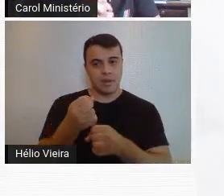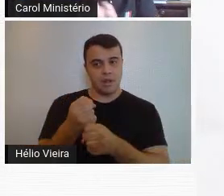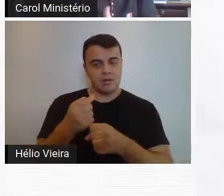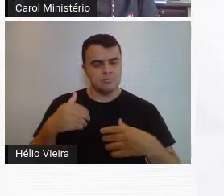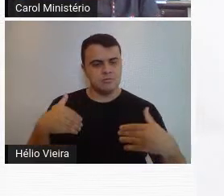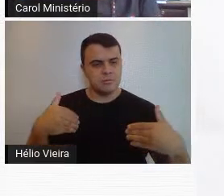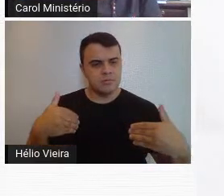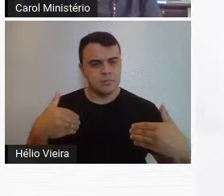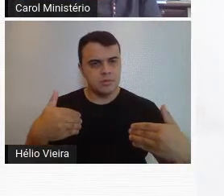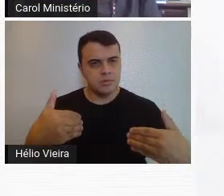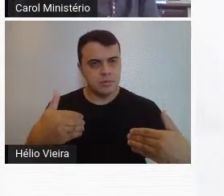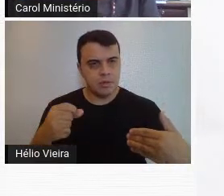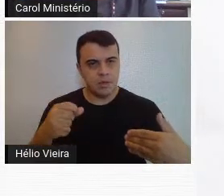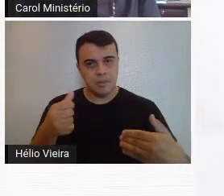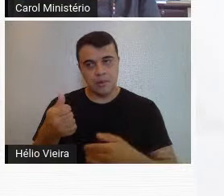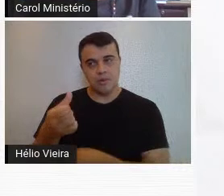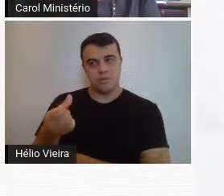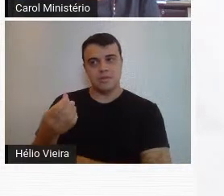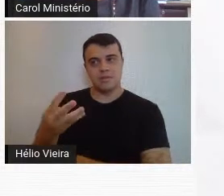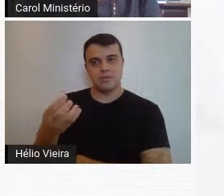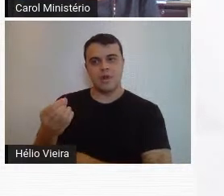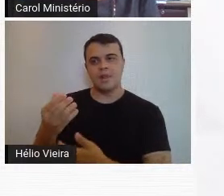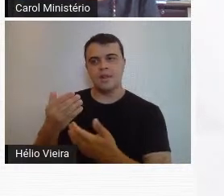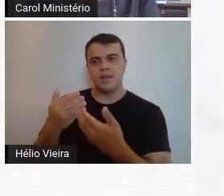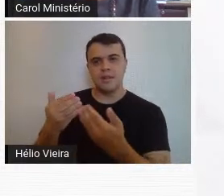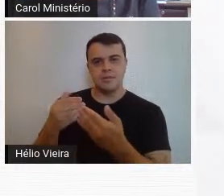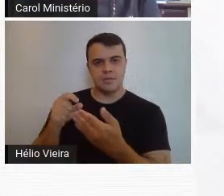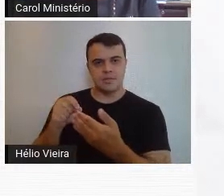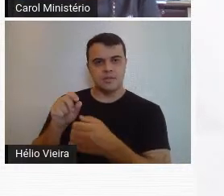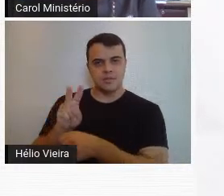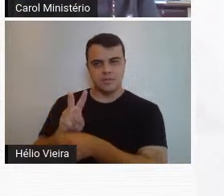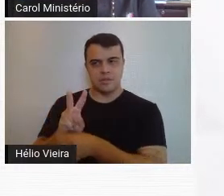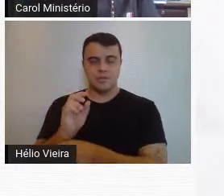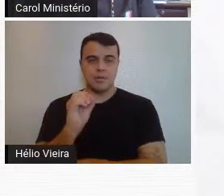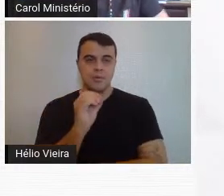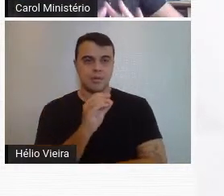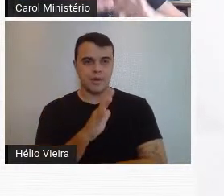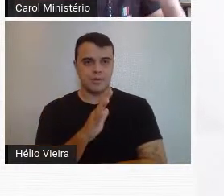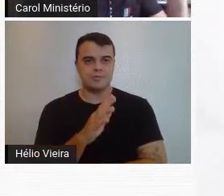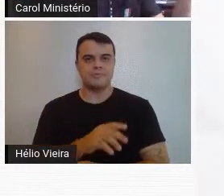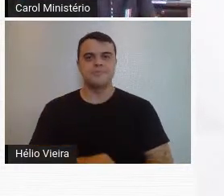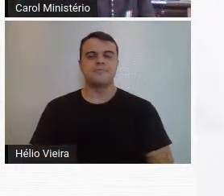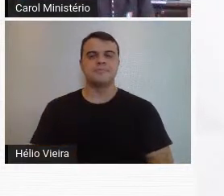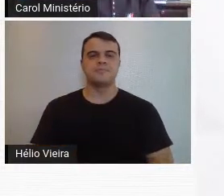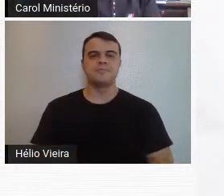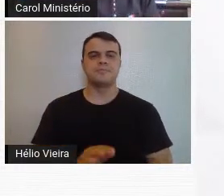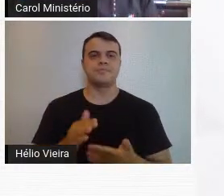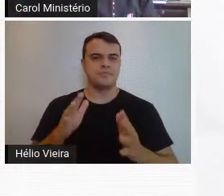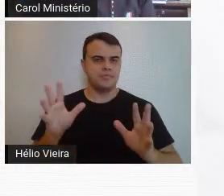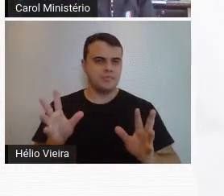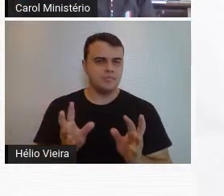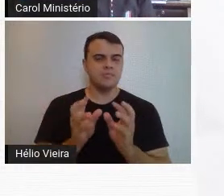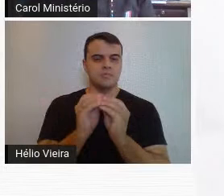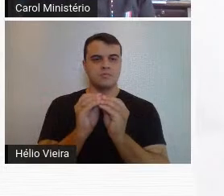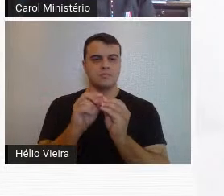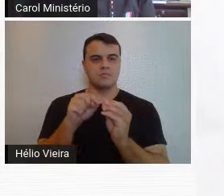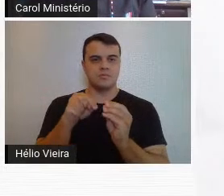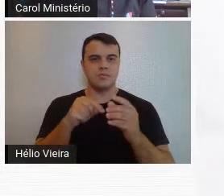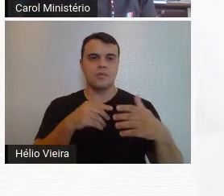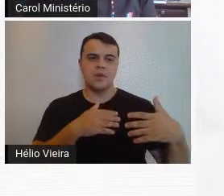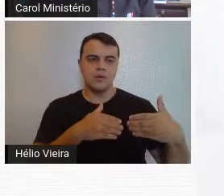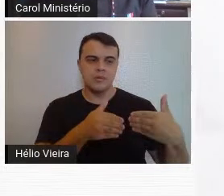e culminando na década de 40 esses debates entre os conservadores e os modernos. Então, fiz um apanhado geral e